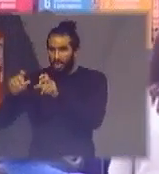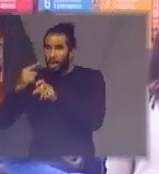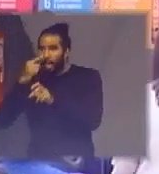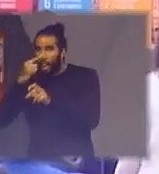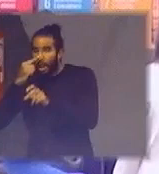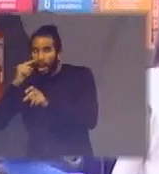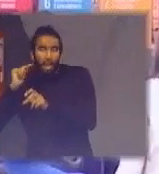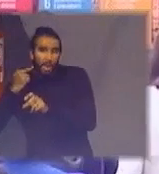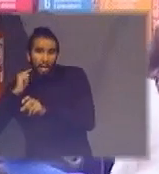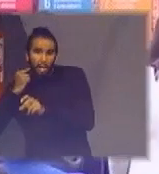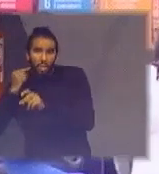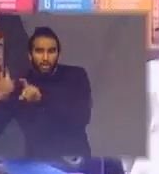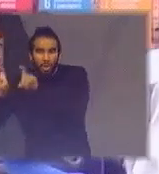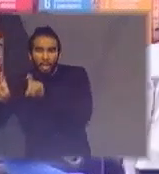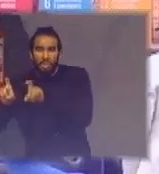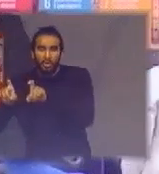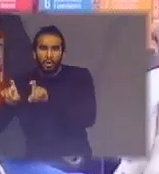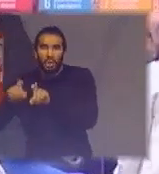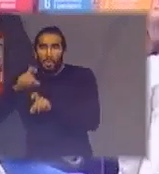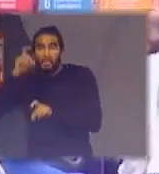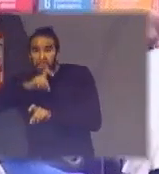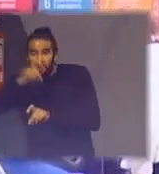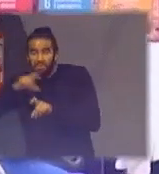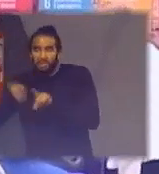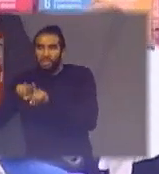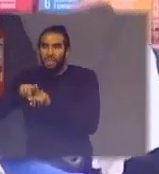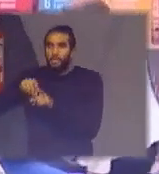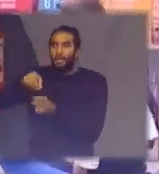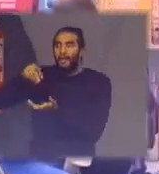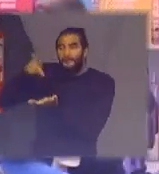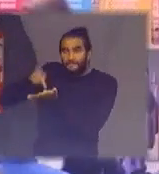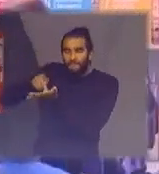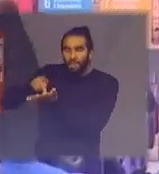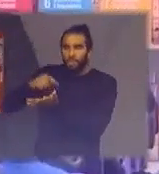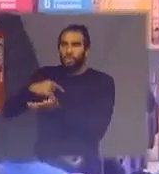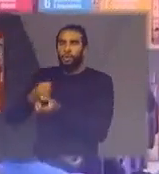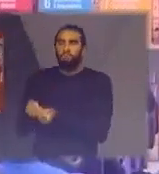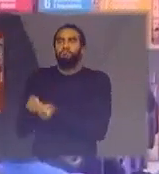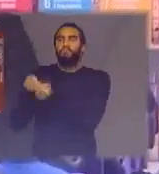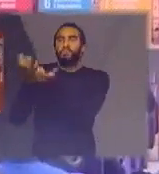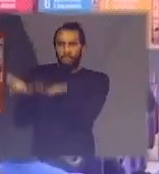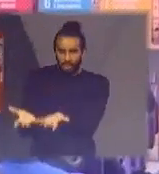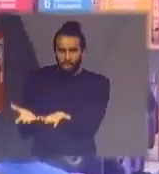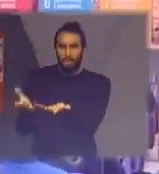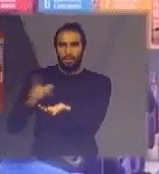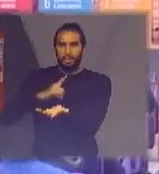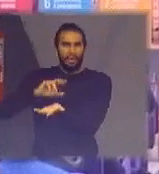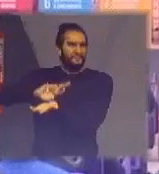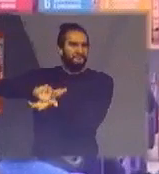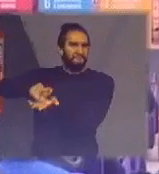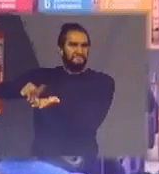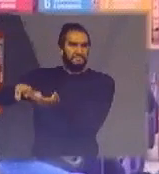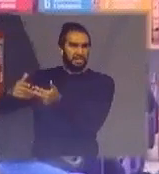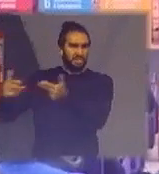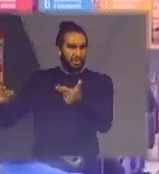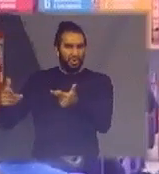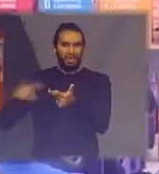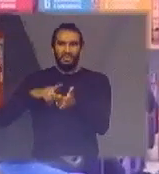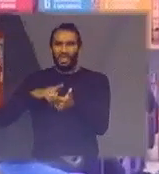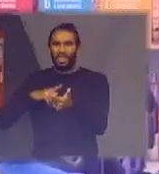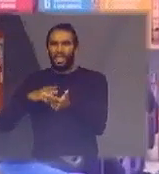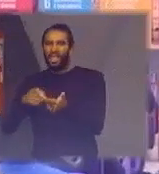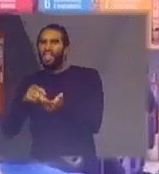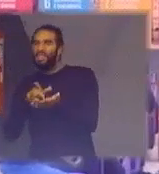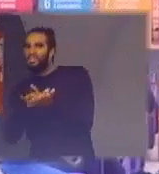verdades a gente vai disponibilizar nesses próximos dias em que a gente fala uma série de coisas para desmistificar